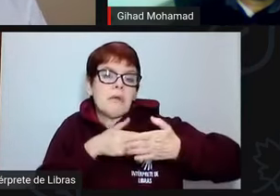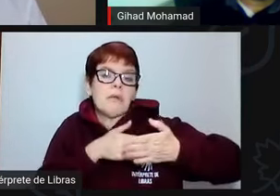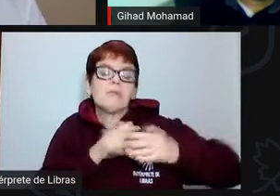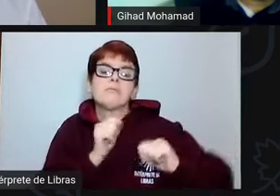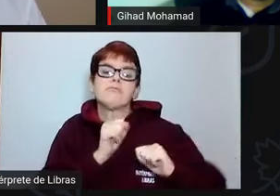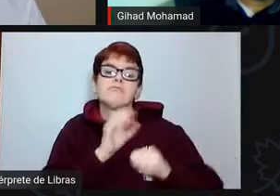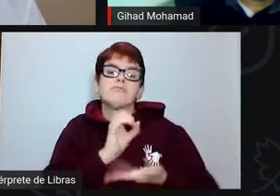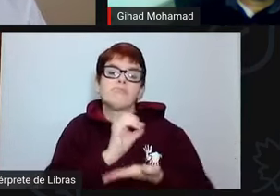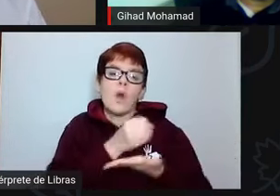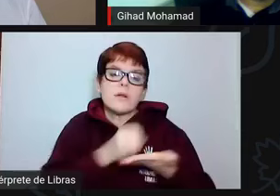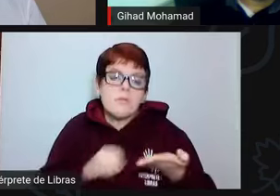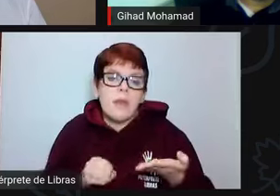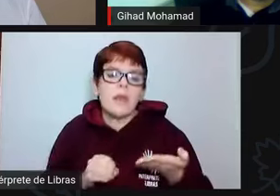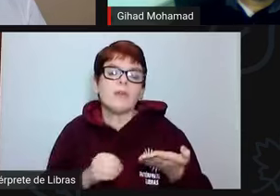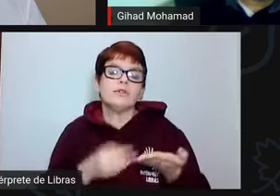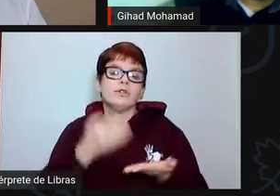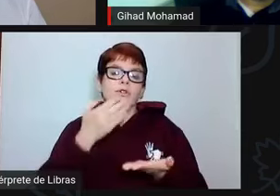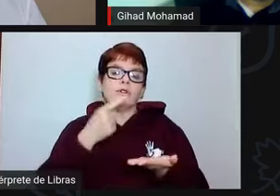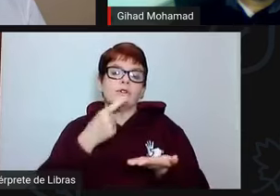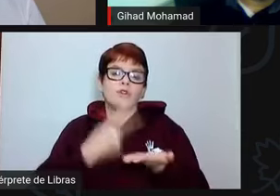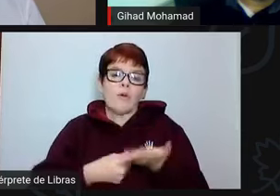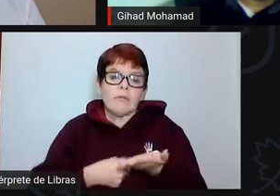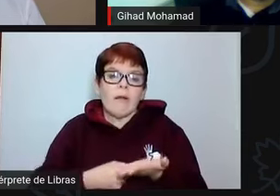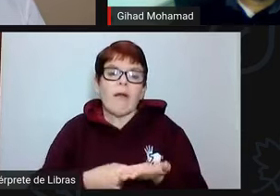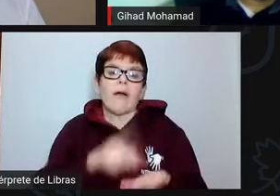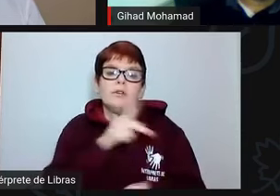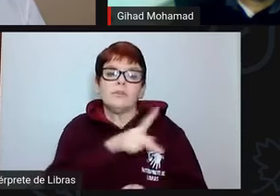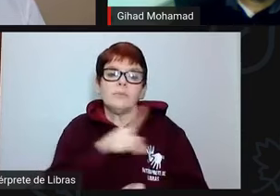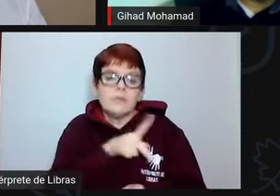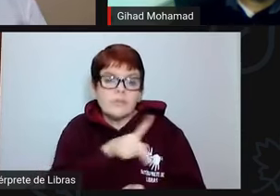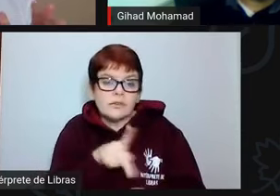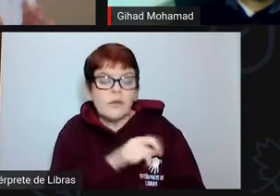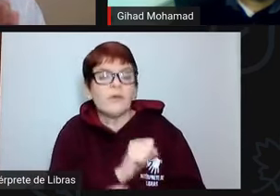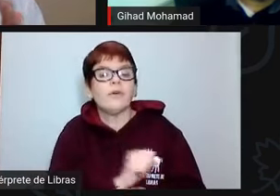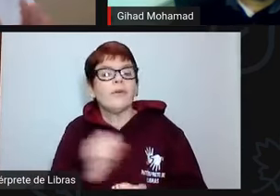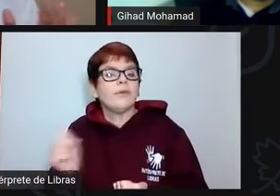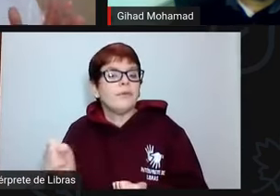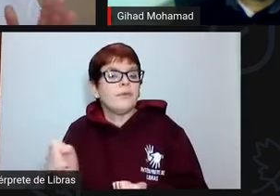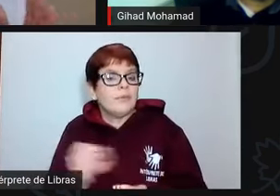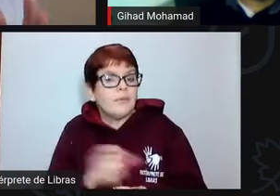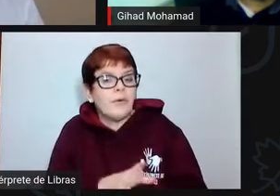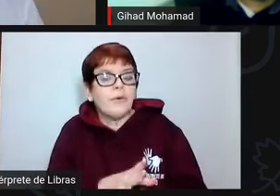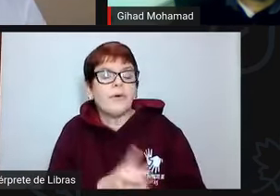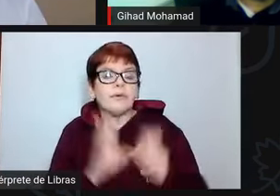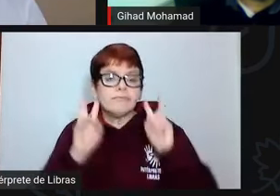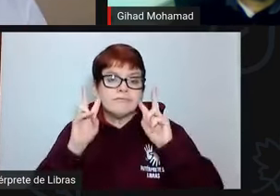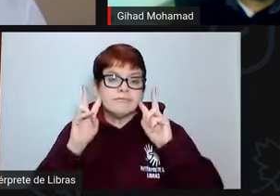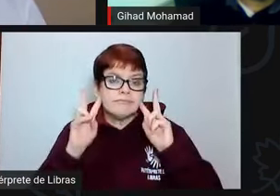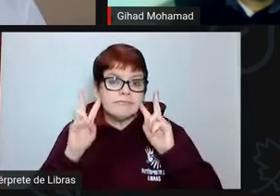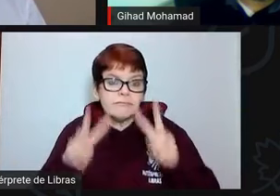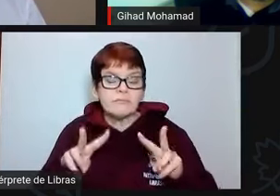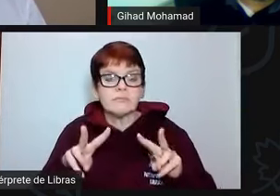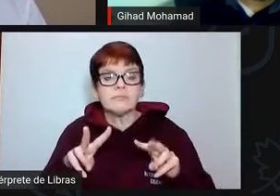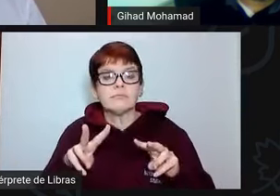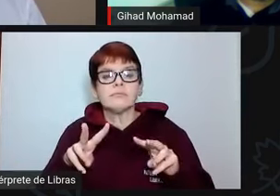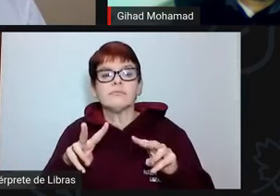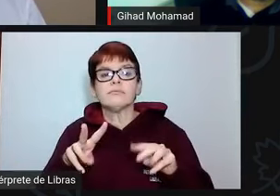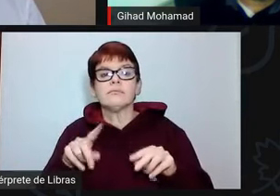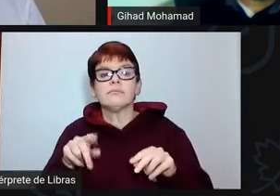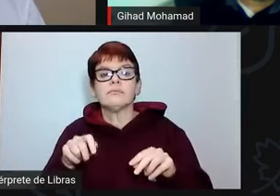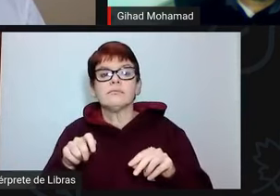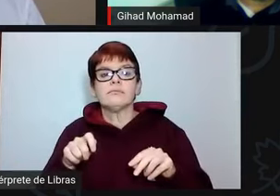No caso, de professores, por exemplo, nós temos o nosso banco de professores equivalentes dentro desse espectro, nós podíamos,